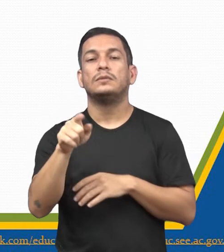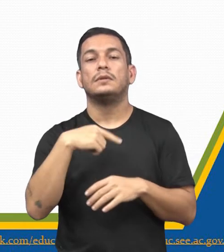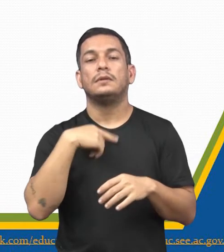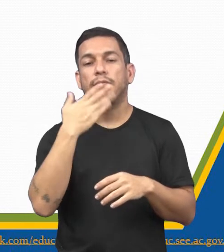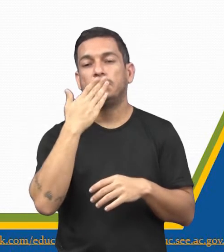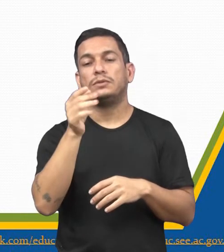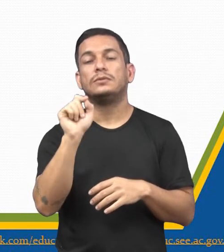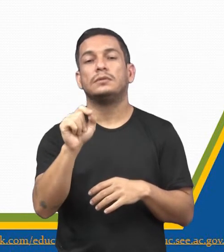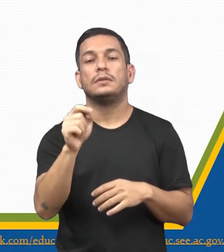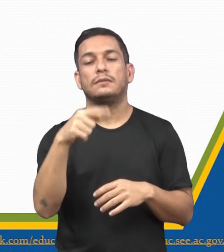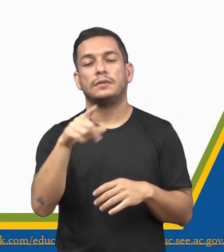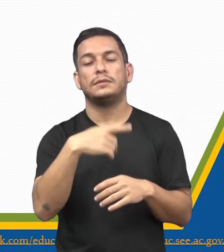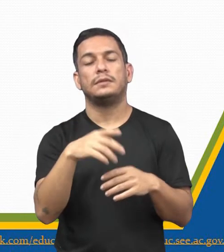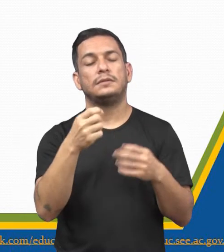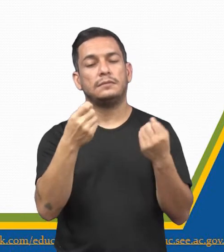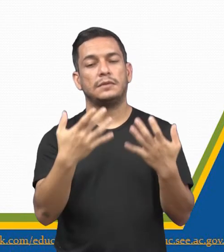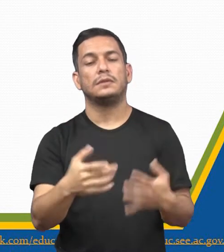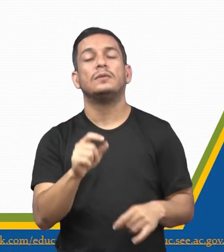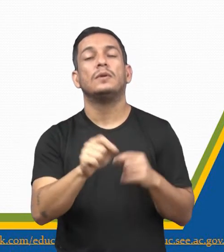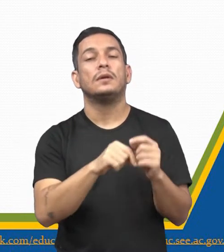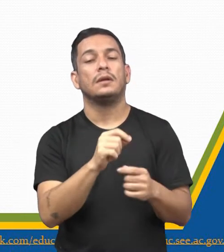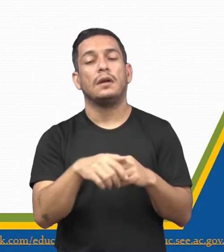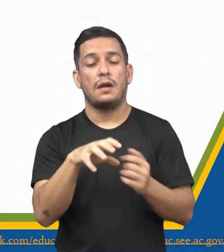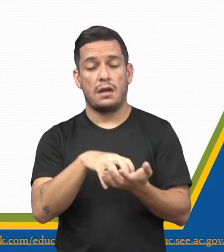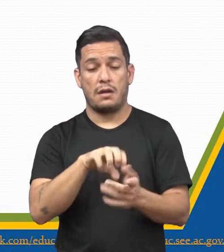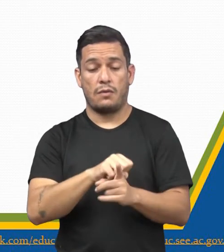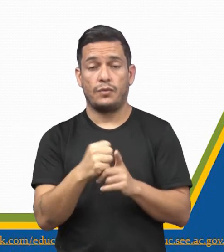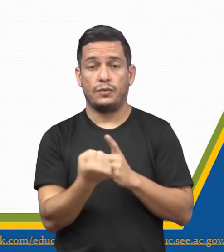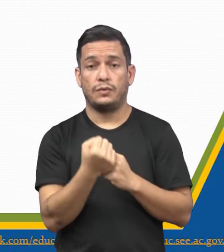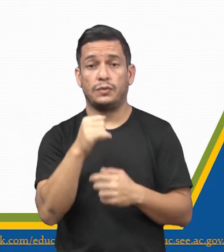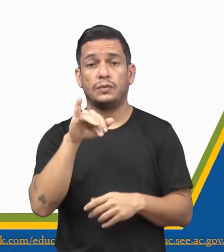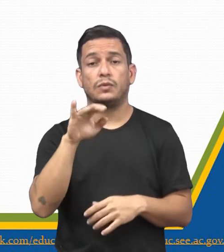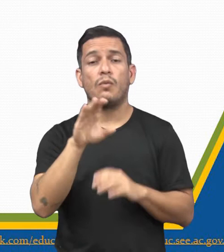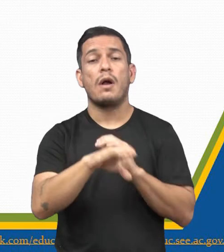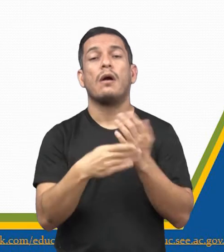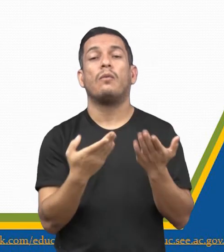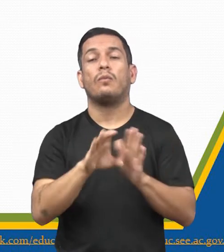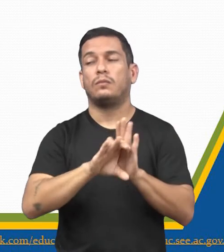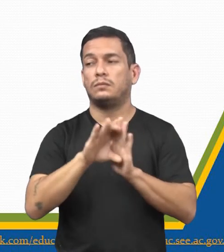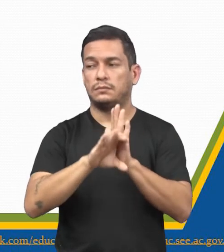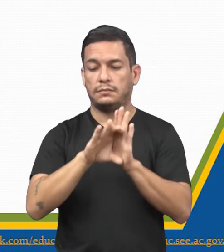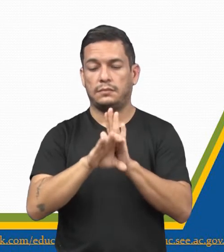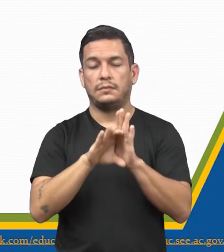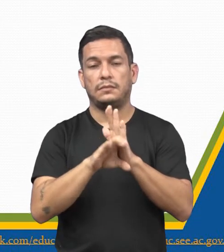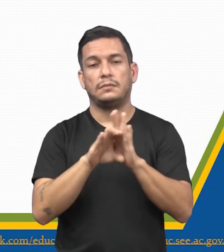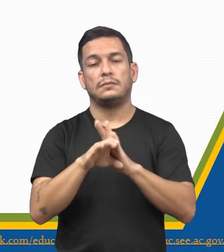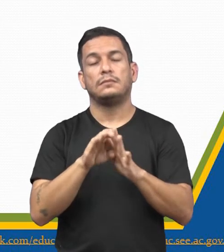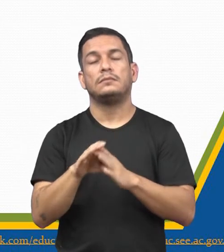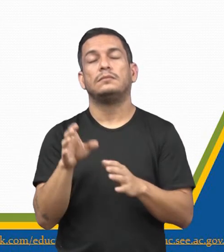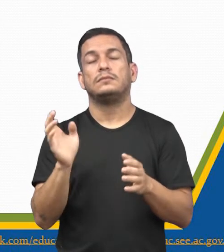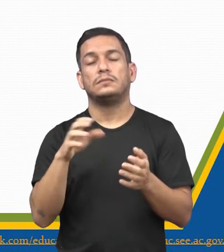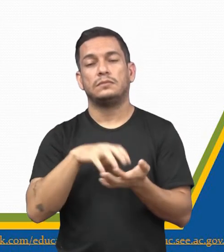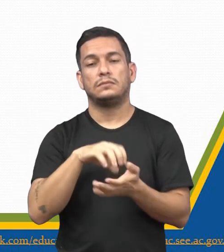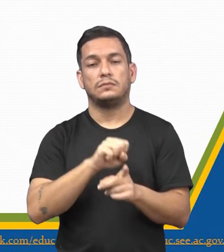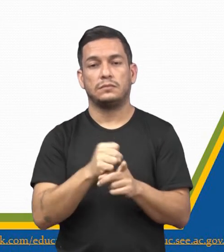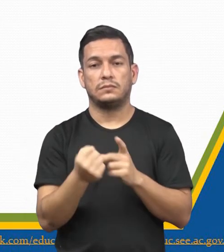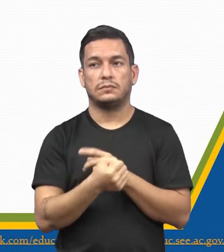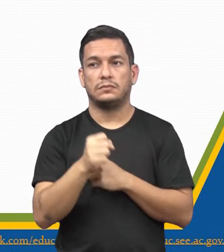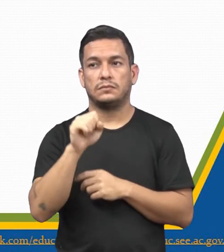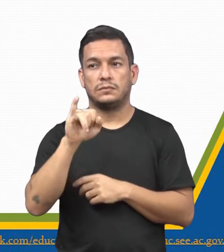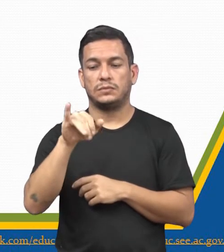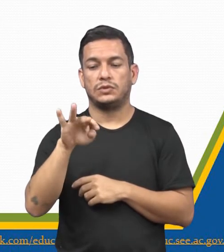ele está pedindo que vocês definam o que é instituição social. Qual é o conceito de instituição social? Ah,